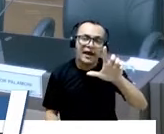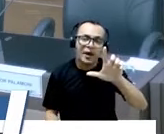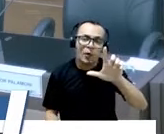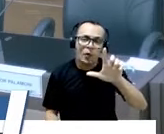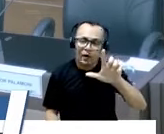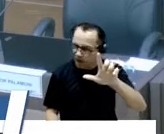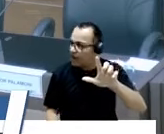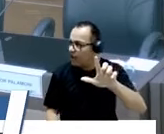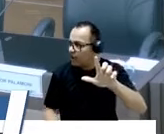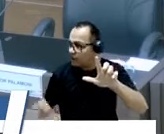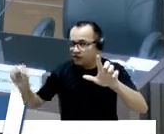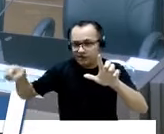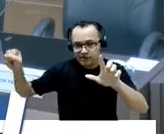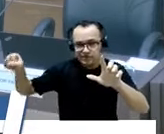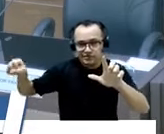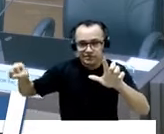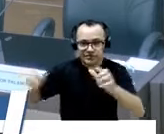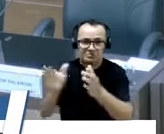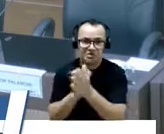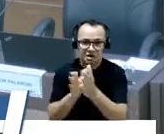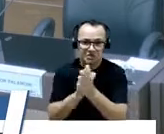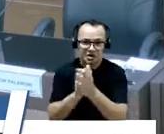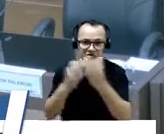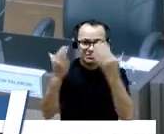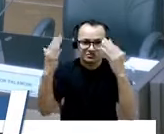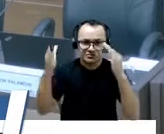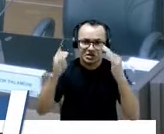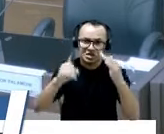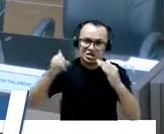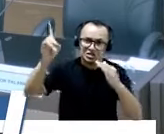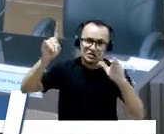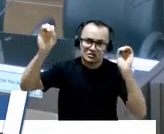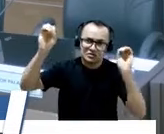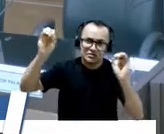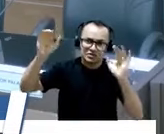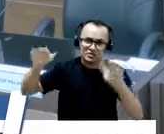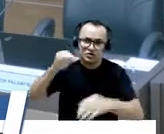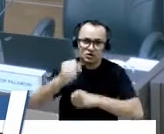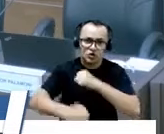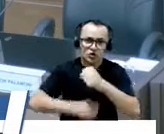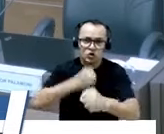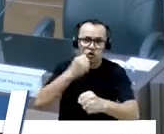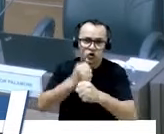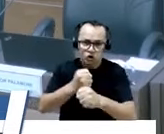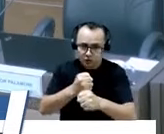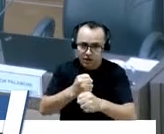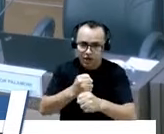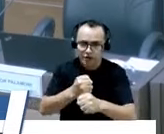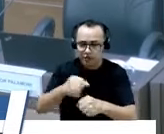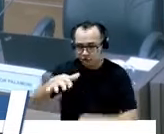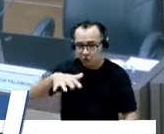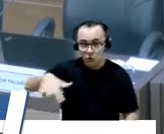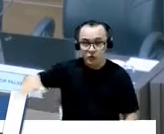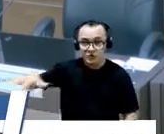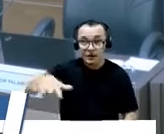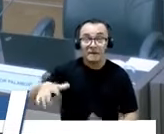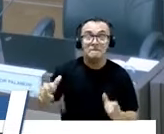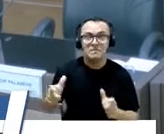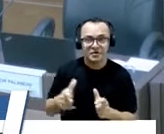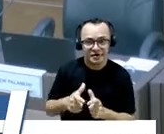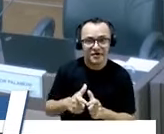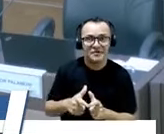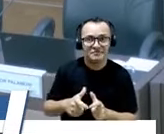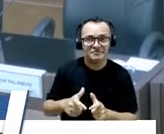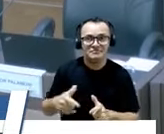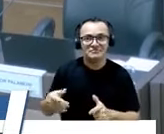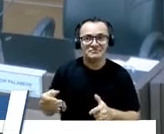pessoas. Parabenizar. Deus abençoe que o ano que vem seja pequeno o espaço ali para tantos jovens. É isso, porque a gente